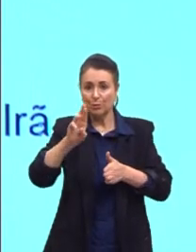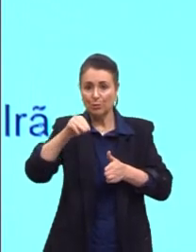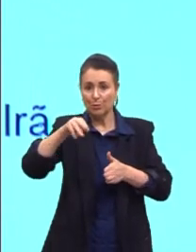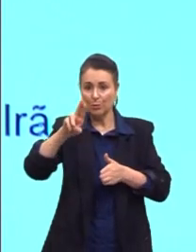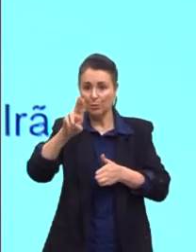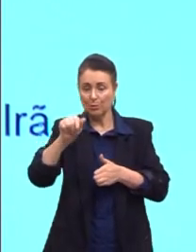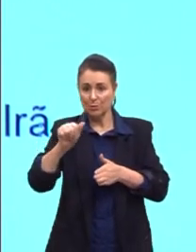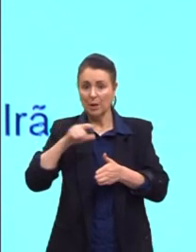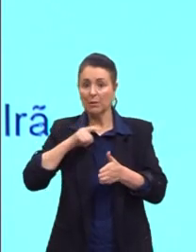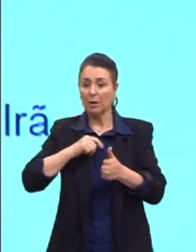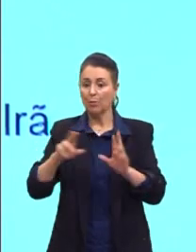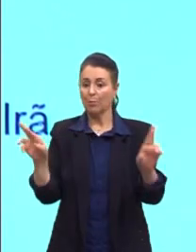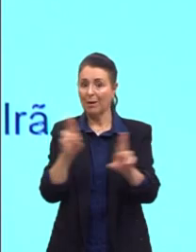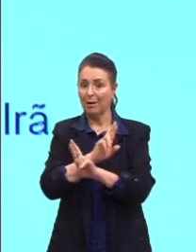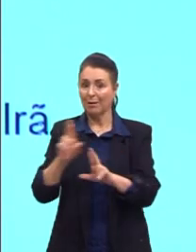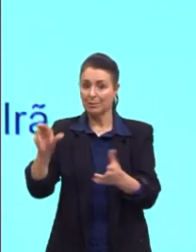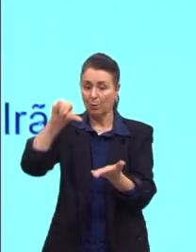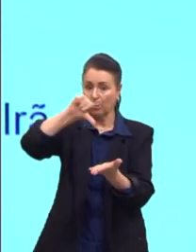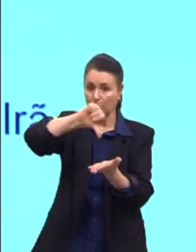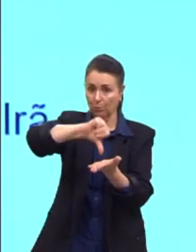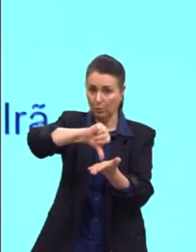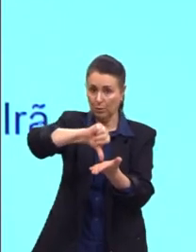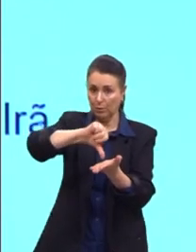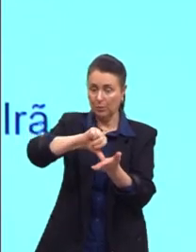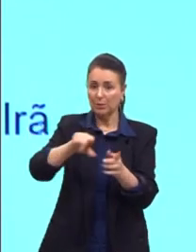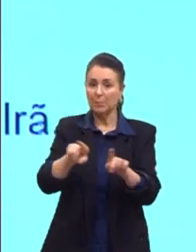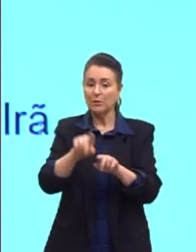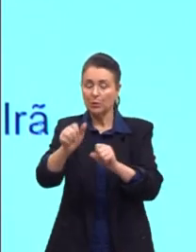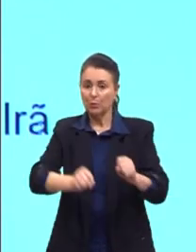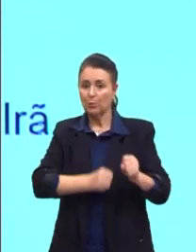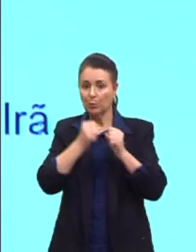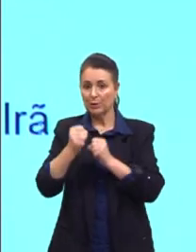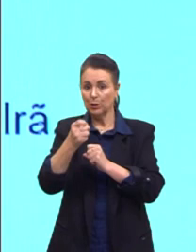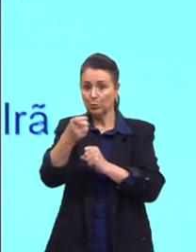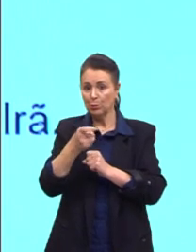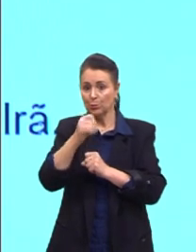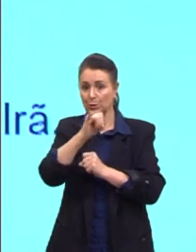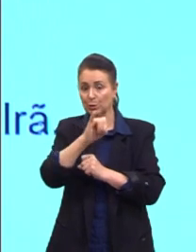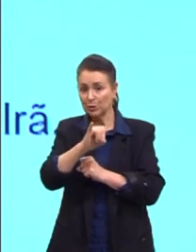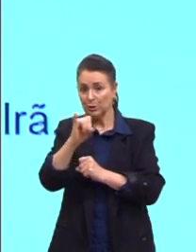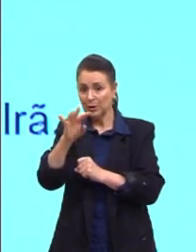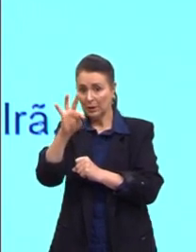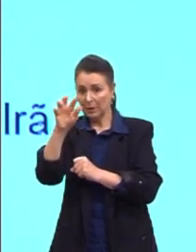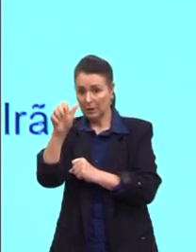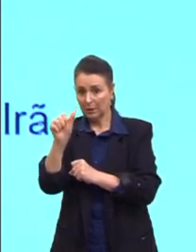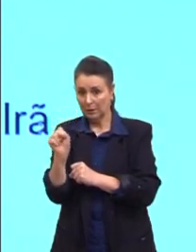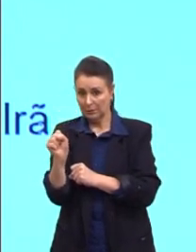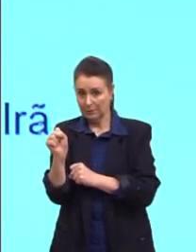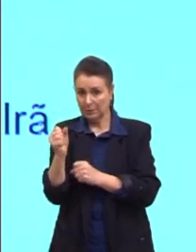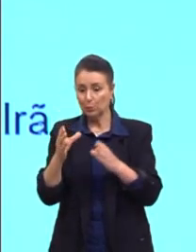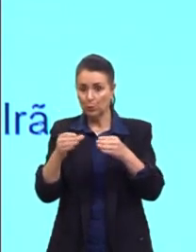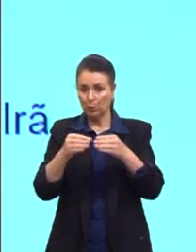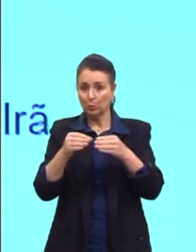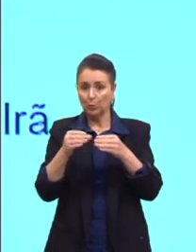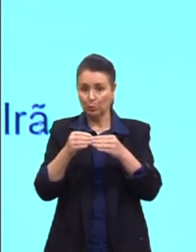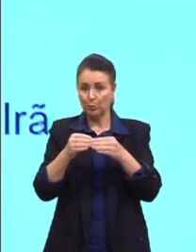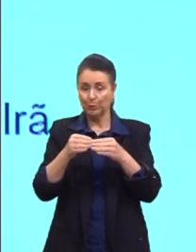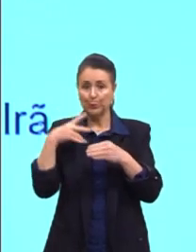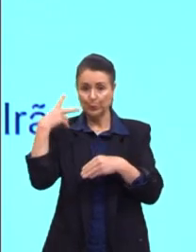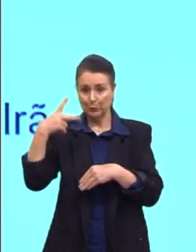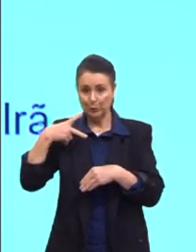Irã. O Irã, então, chega ao poder, chiítas, relacionados a isso, nós já vamos ver isso aí. Vem aqui, passa